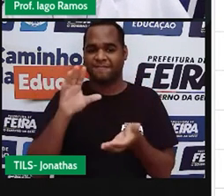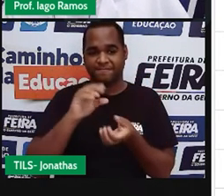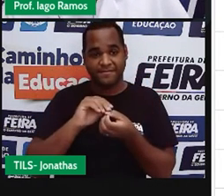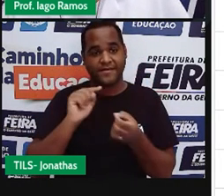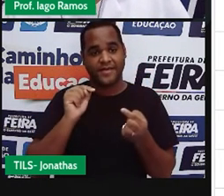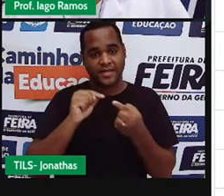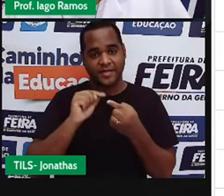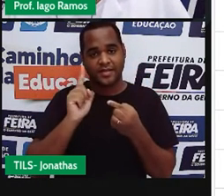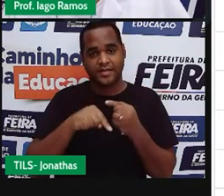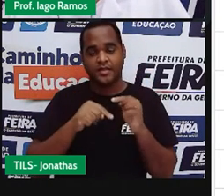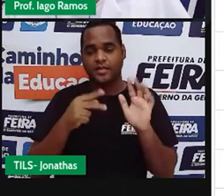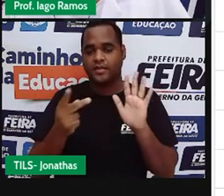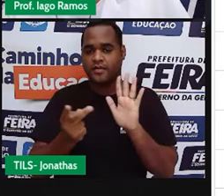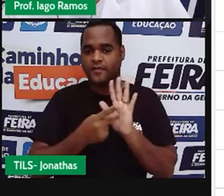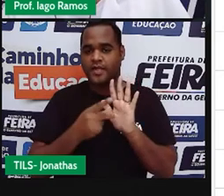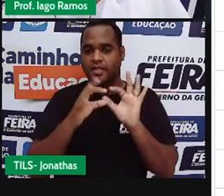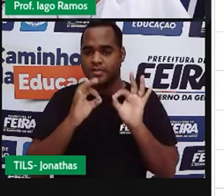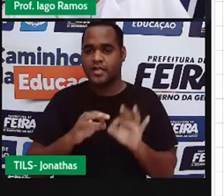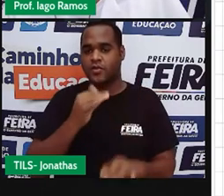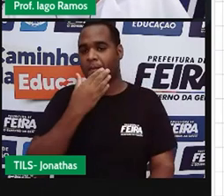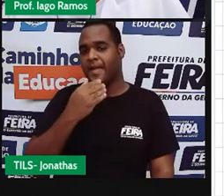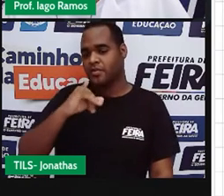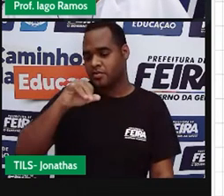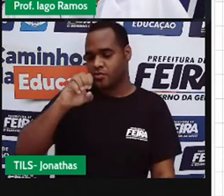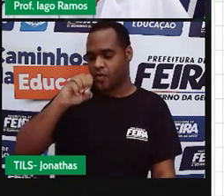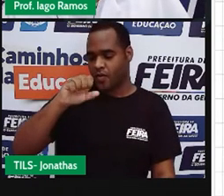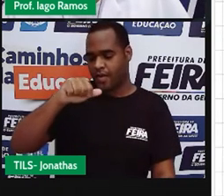do terreno lá do Joaquim,